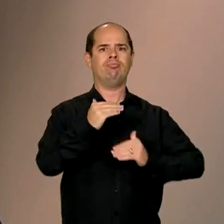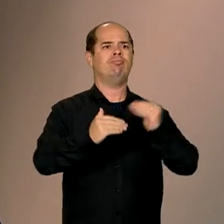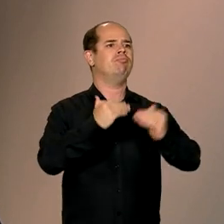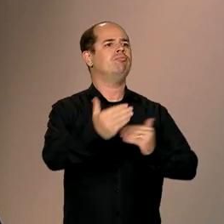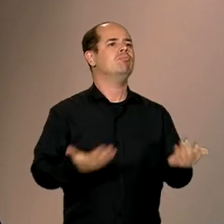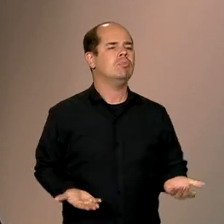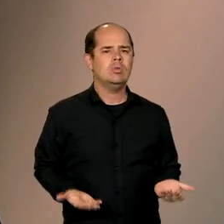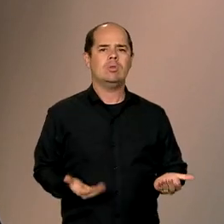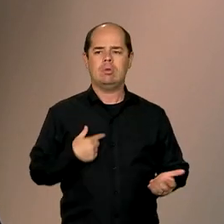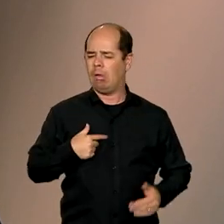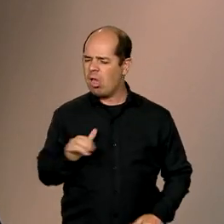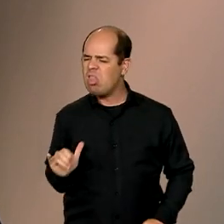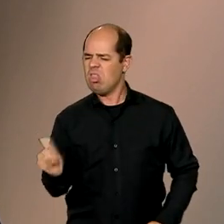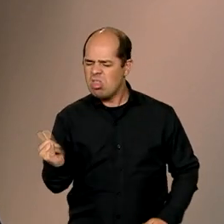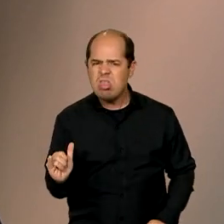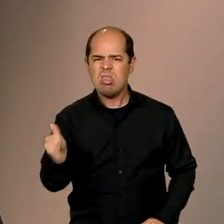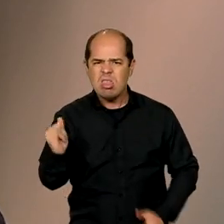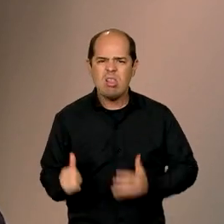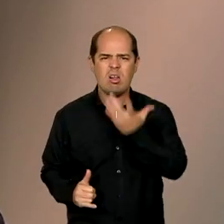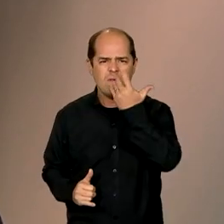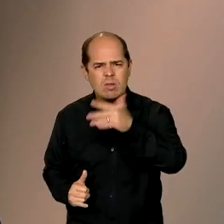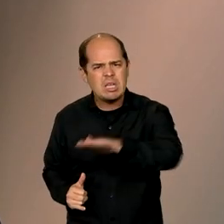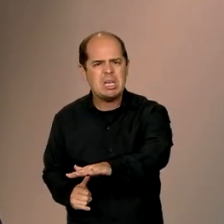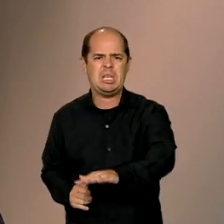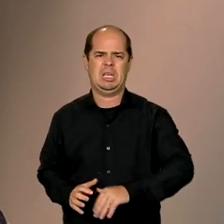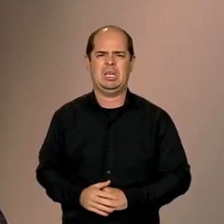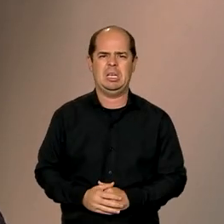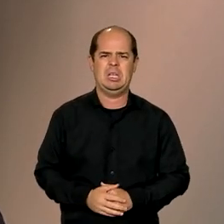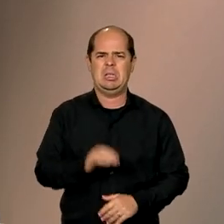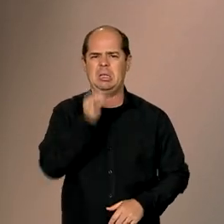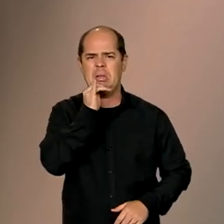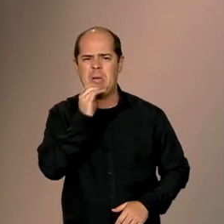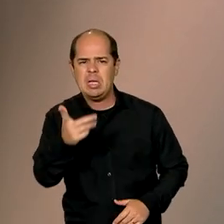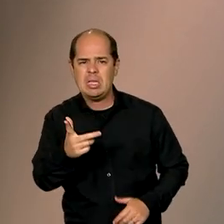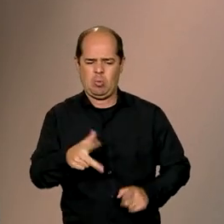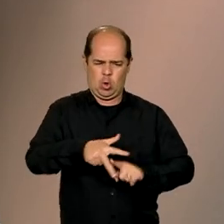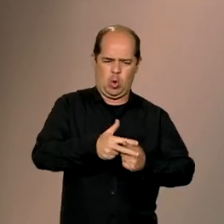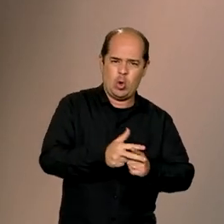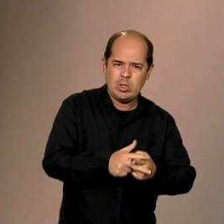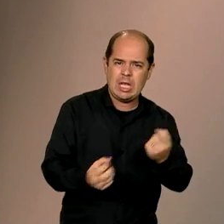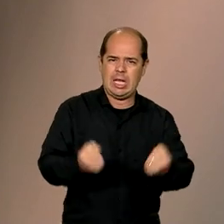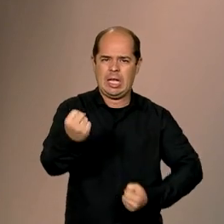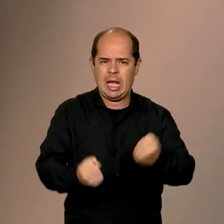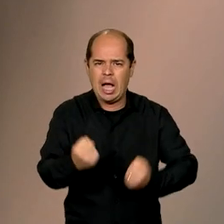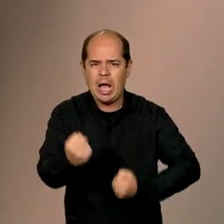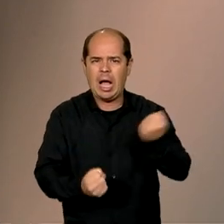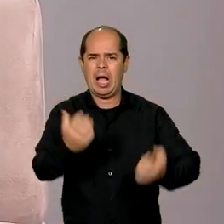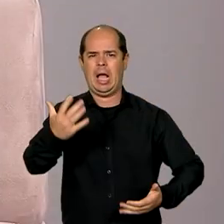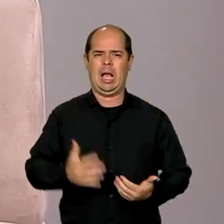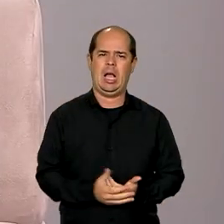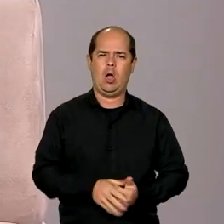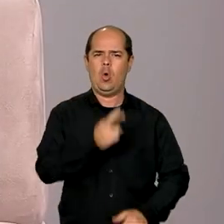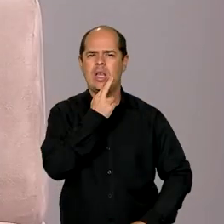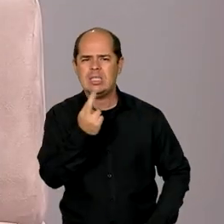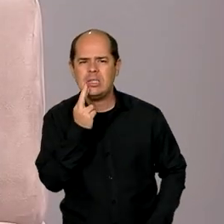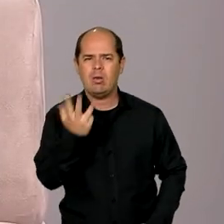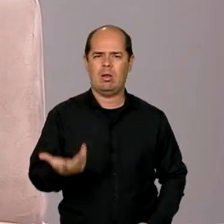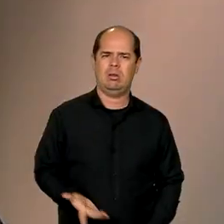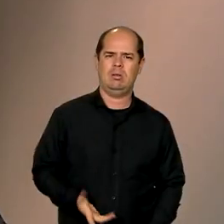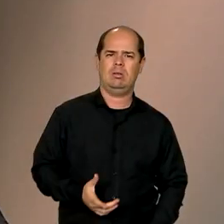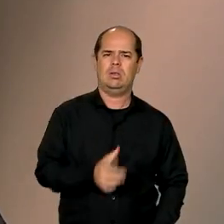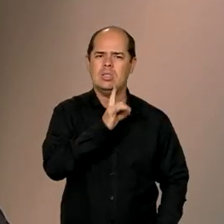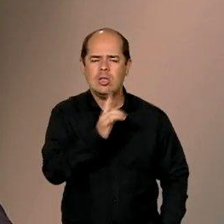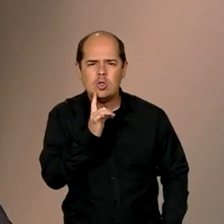no trabalho, uma oficina mecânica, lava-jato, atividade de rua, restaurantes, bancholetes,